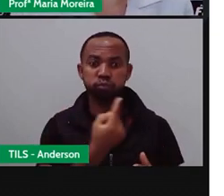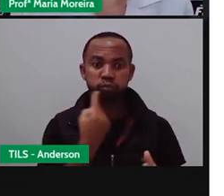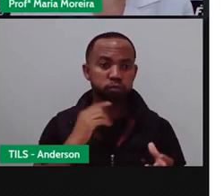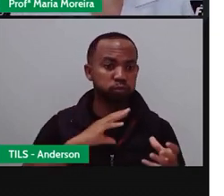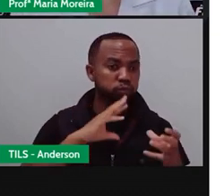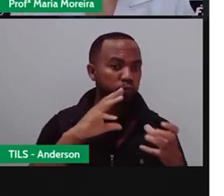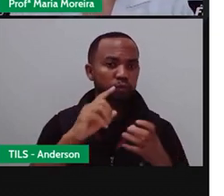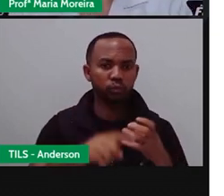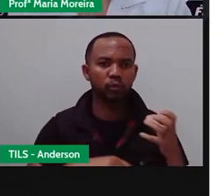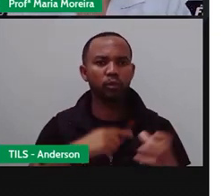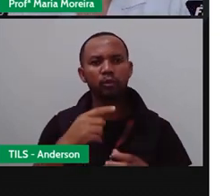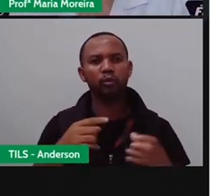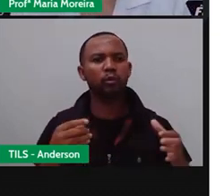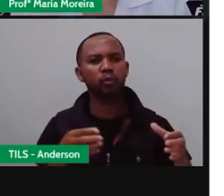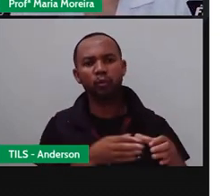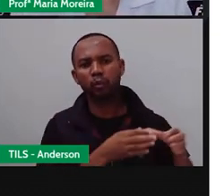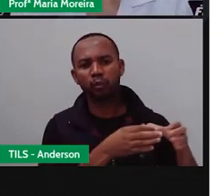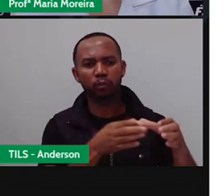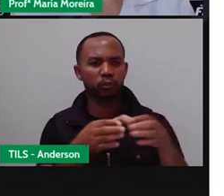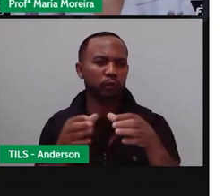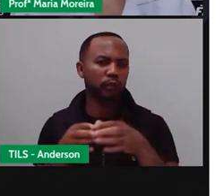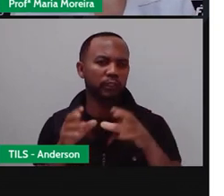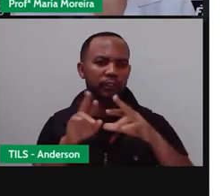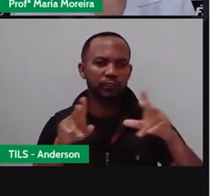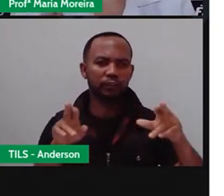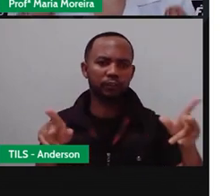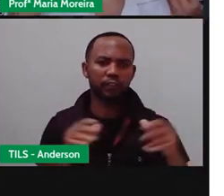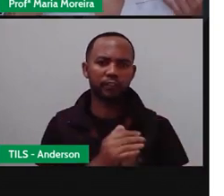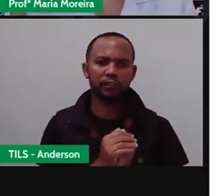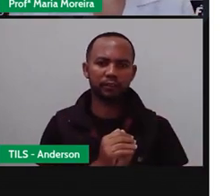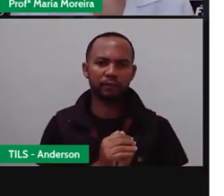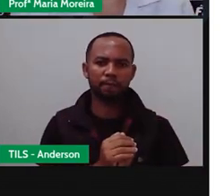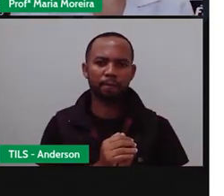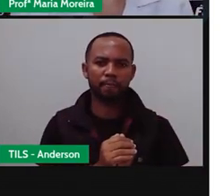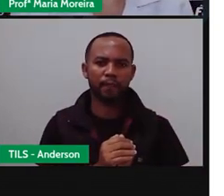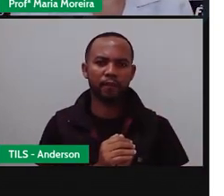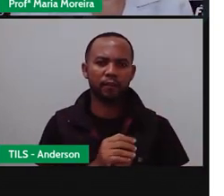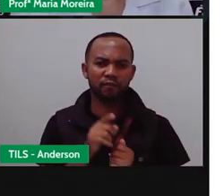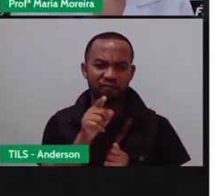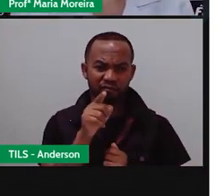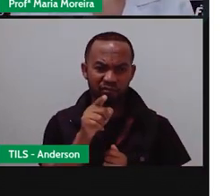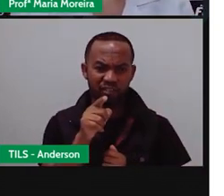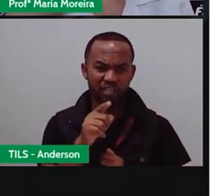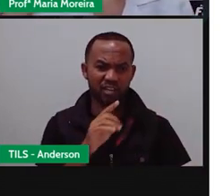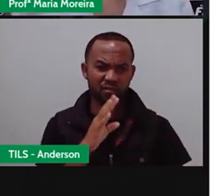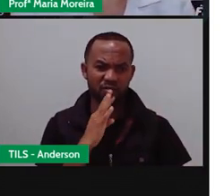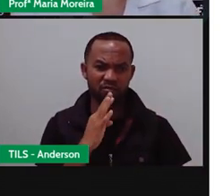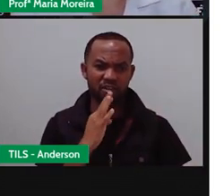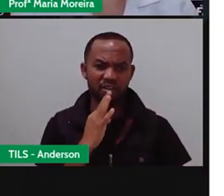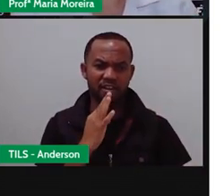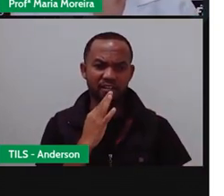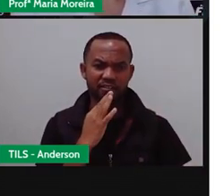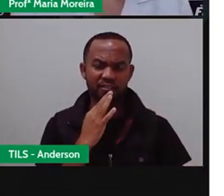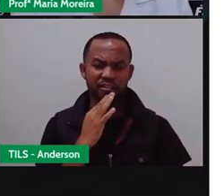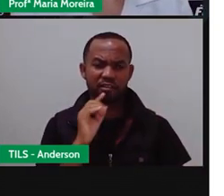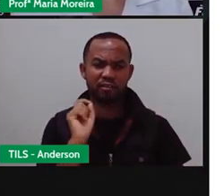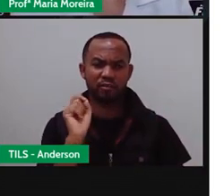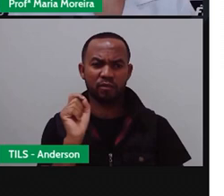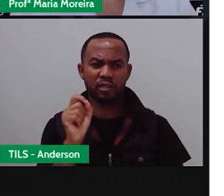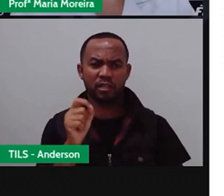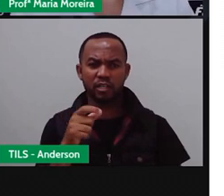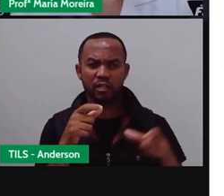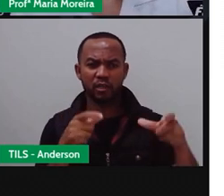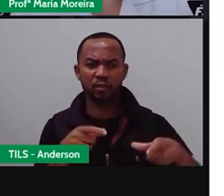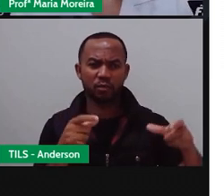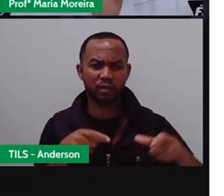pesquisadores como organizações. Eu não sei se todos vocês já ouviram falar ou se já tiveram a oportunidade de ir, por exemplo,